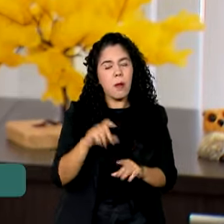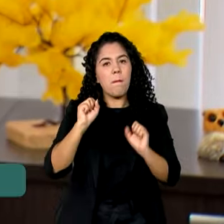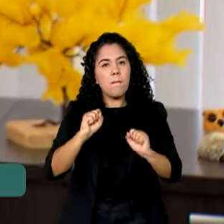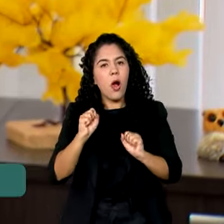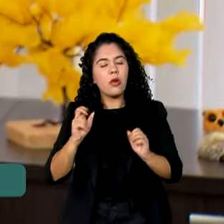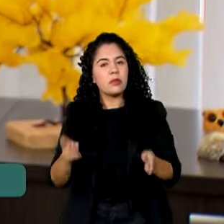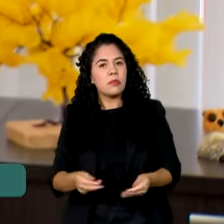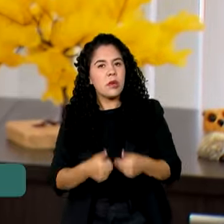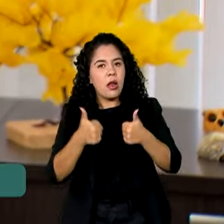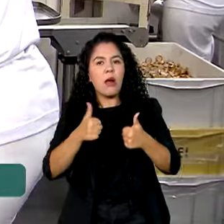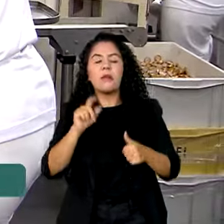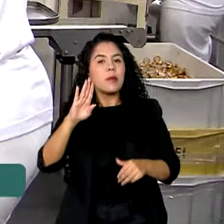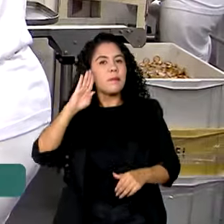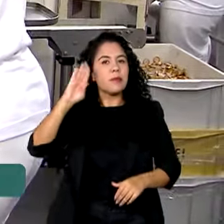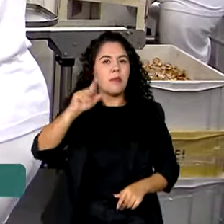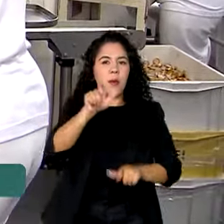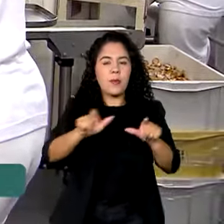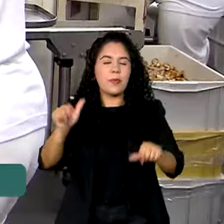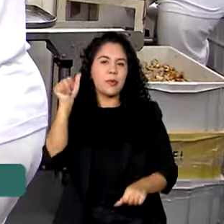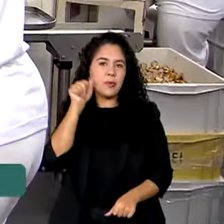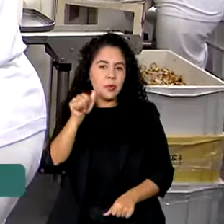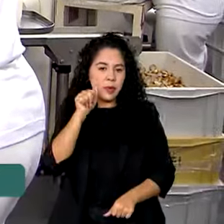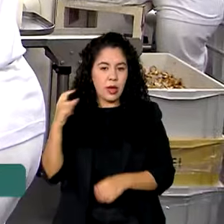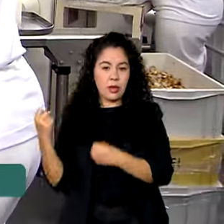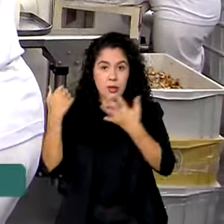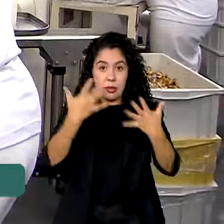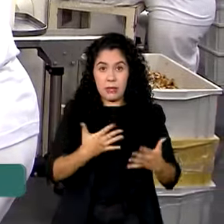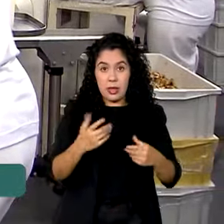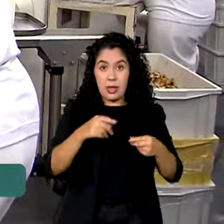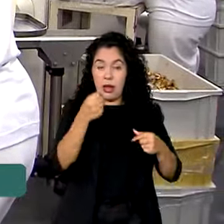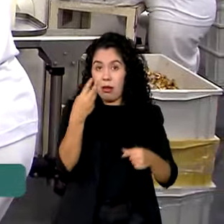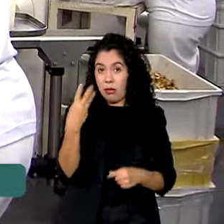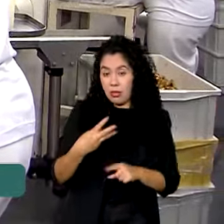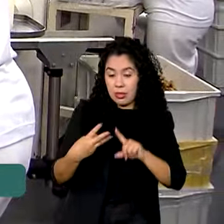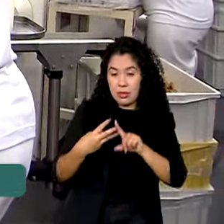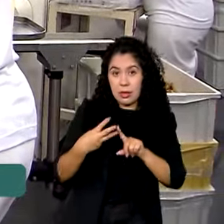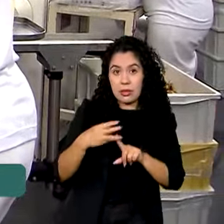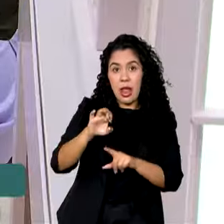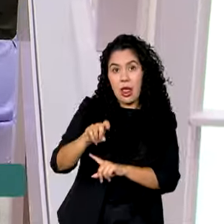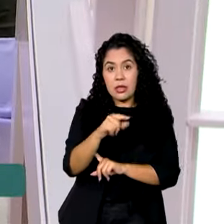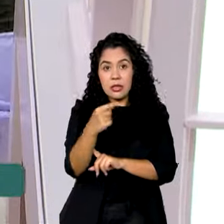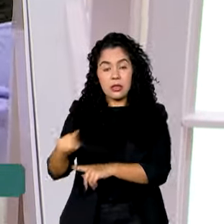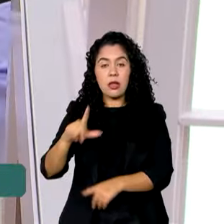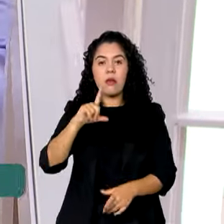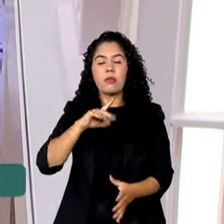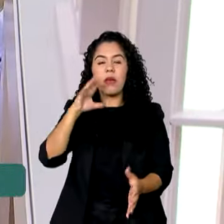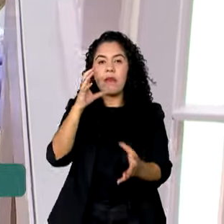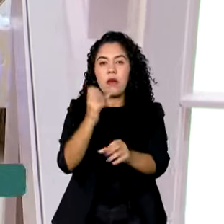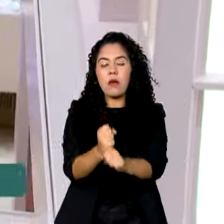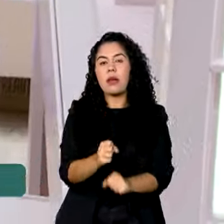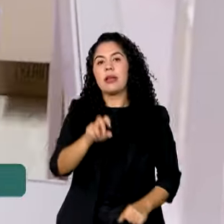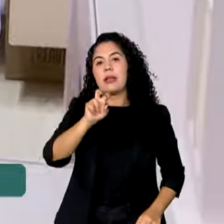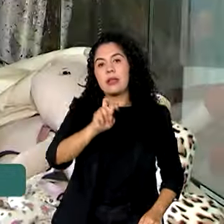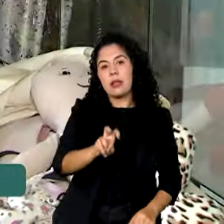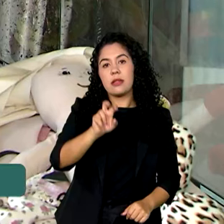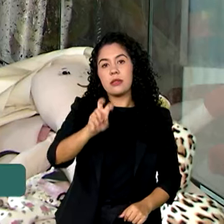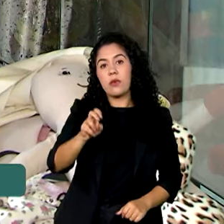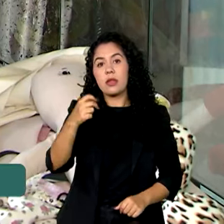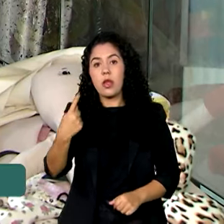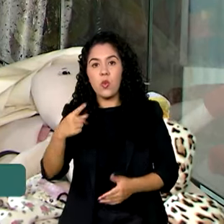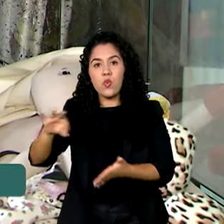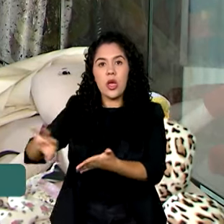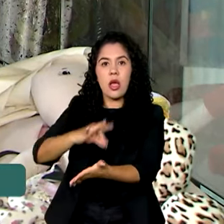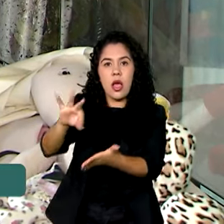melhor aproveitados por mulheres. Nesta terceira chamada, foram registradas 551 inscrições,